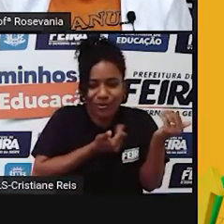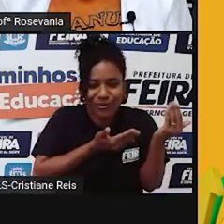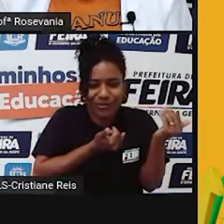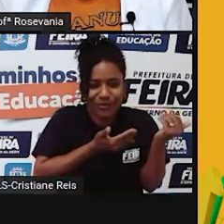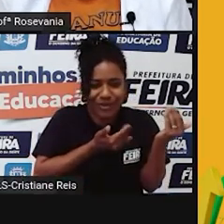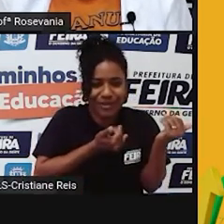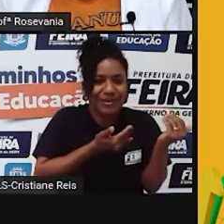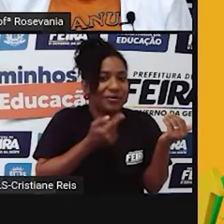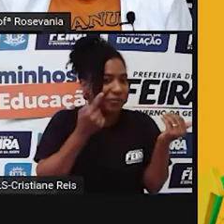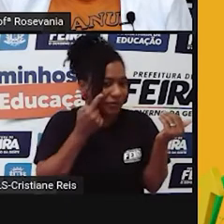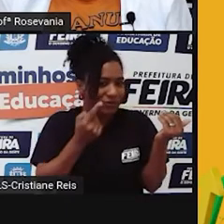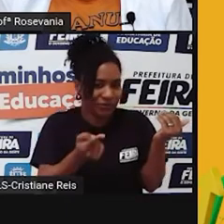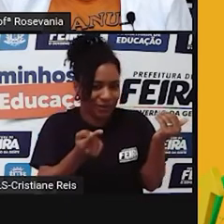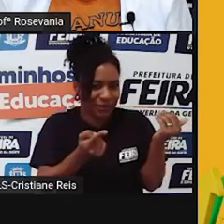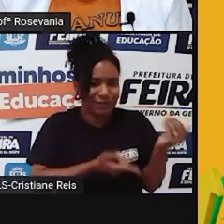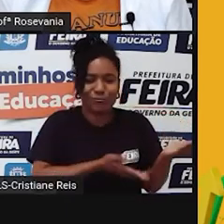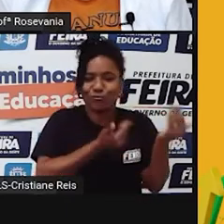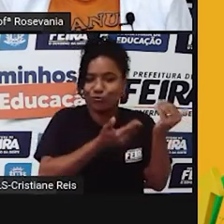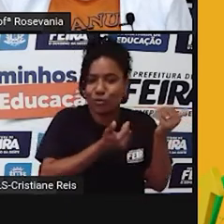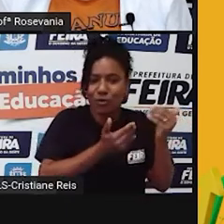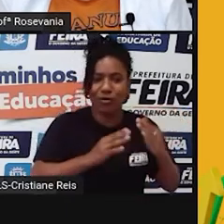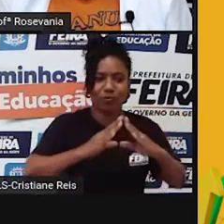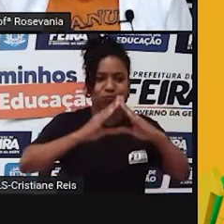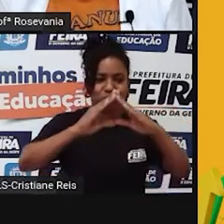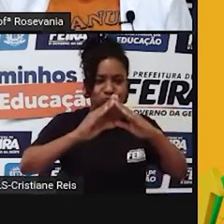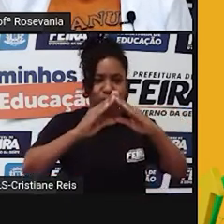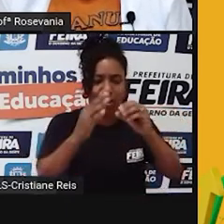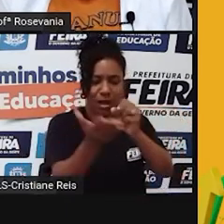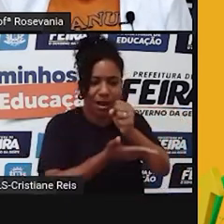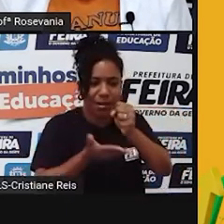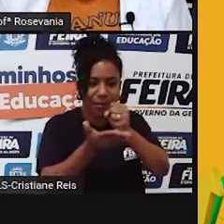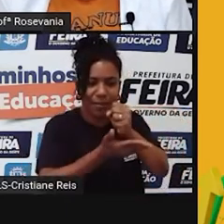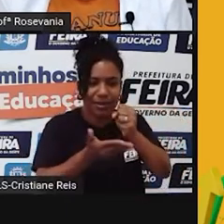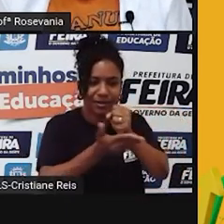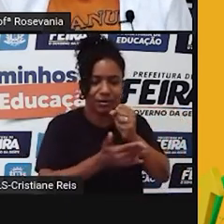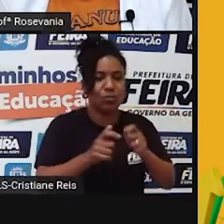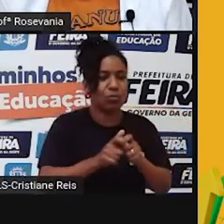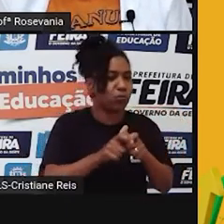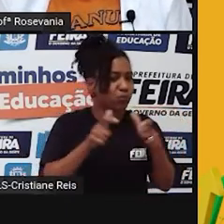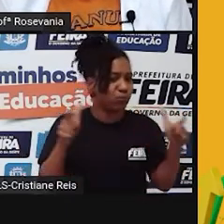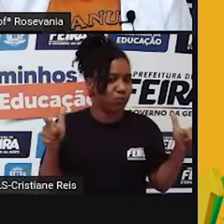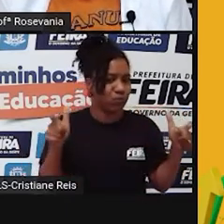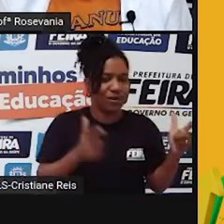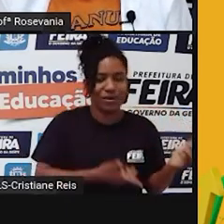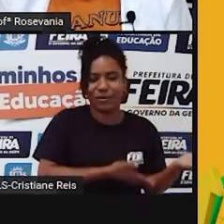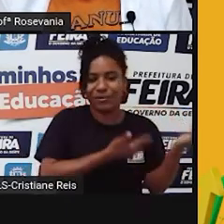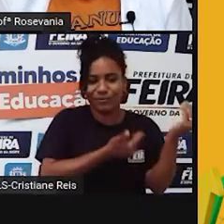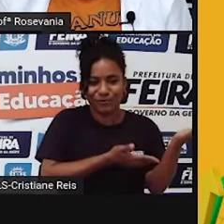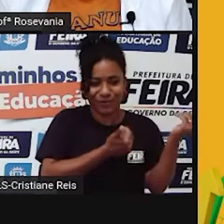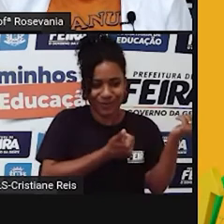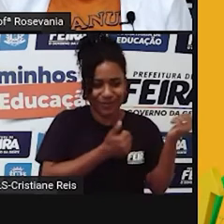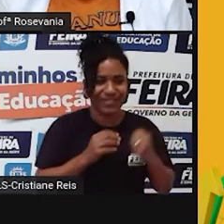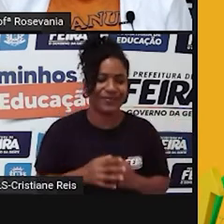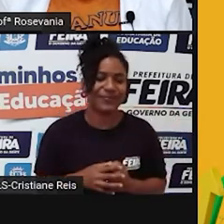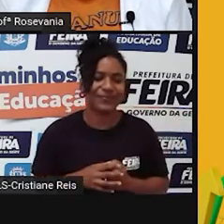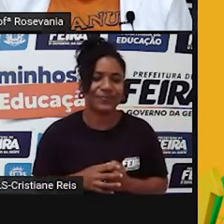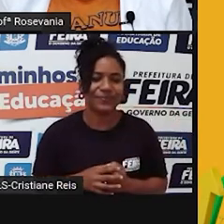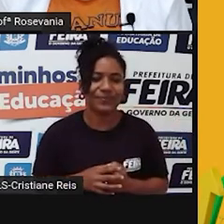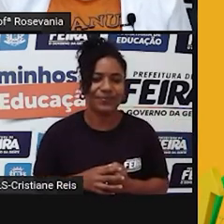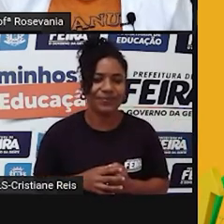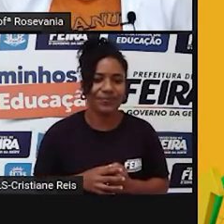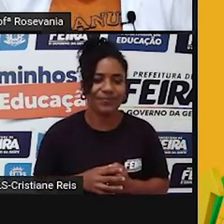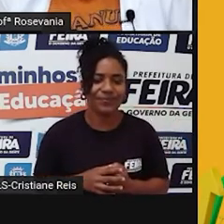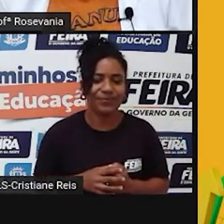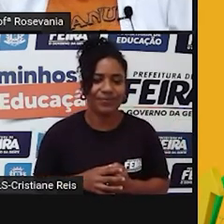todas elas você está observando que é bem gordinha, né, na parte de baixo. A gente tinha um bom número, né,